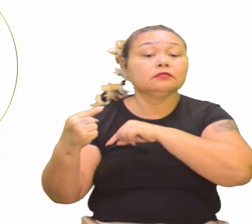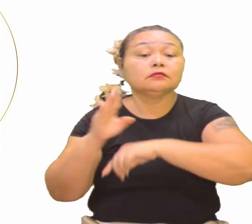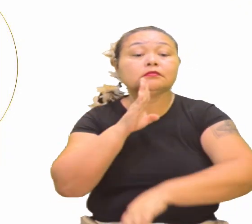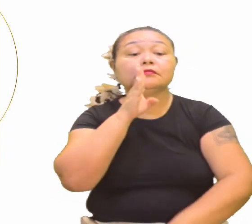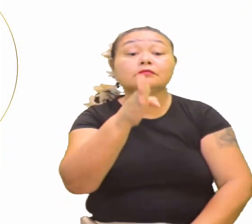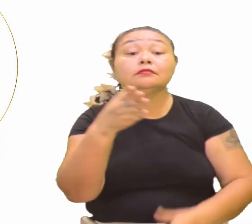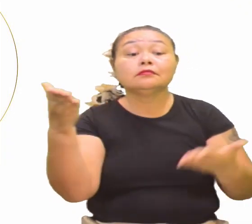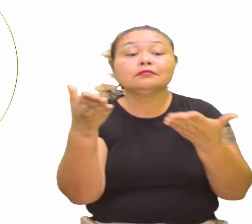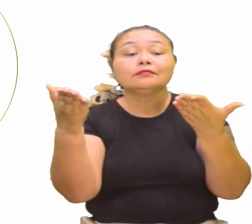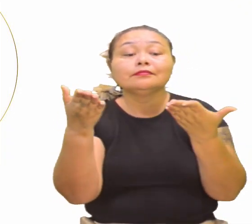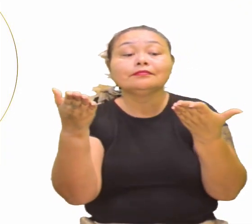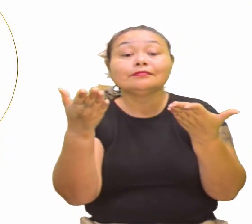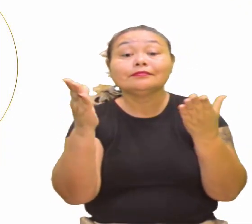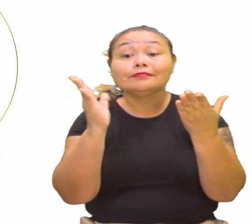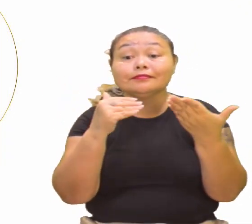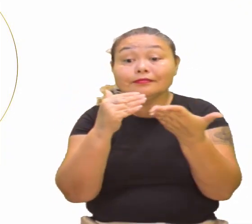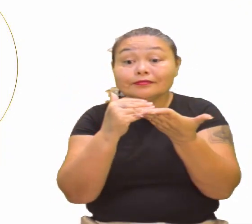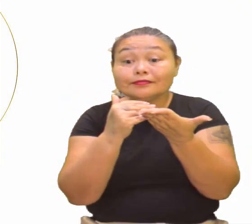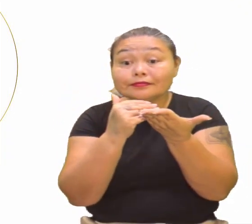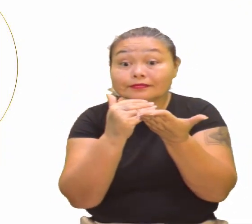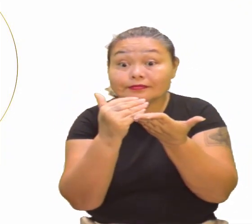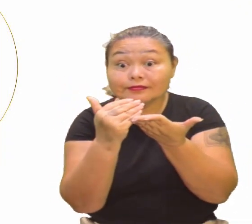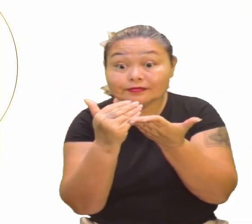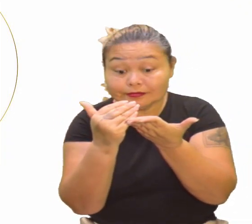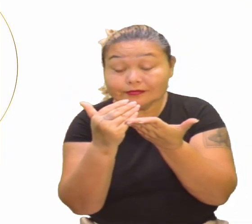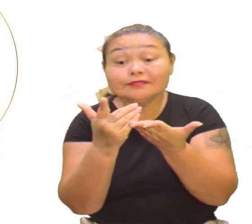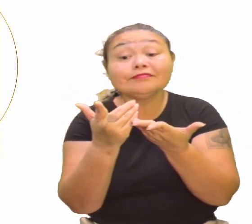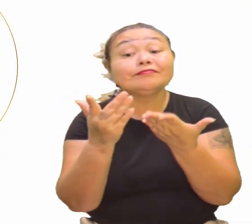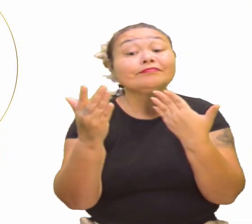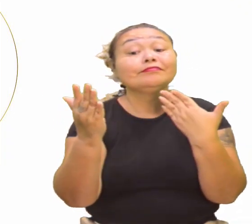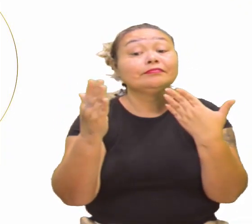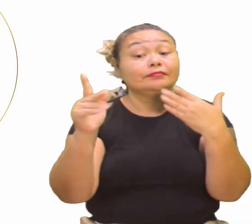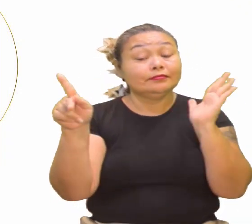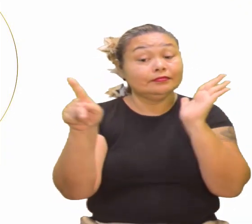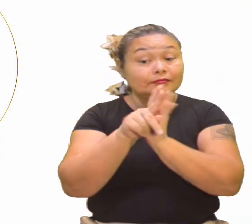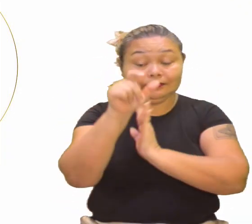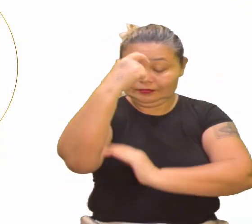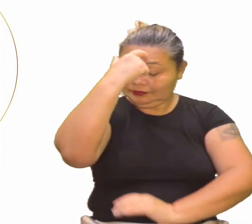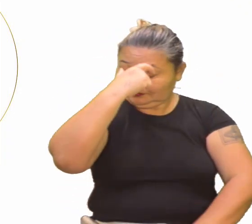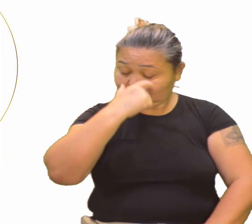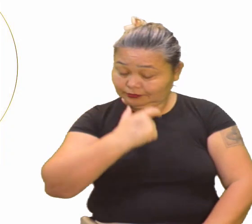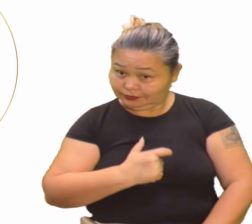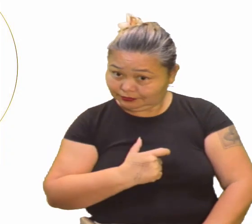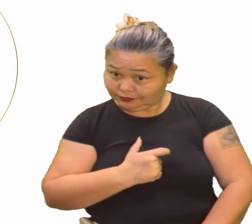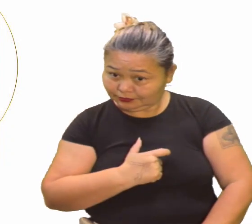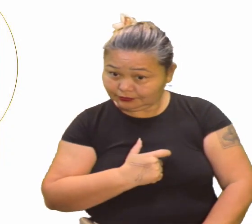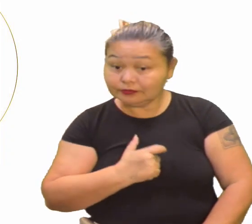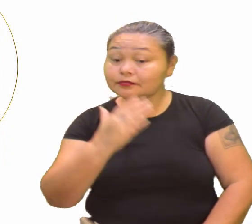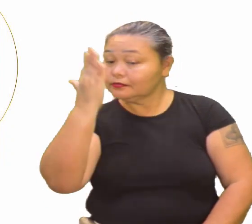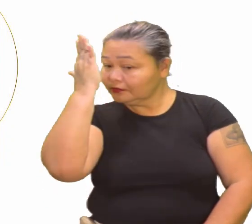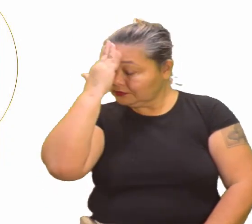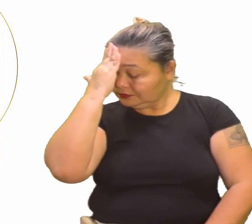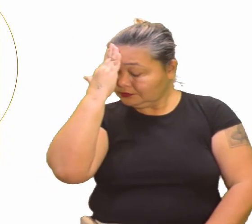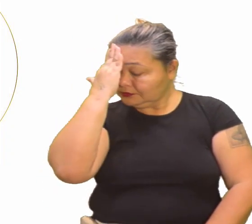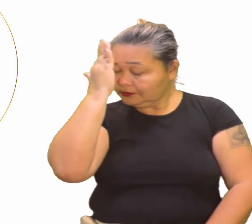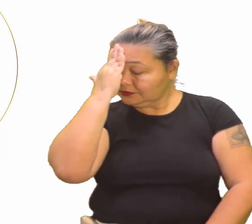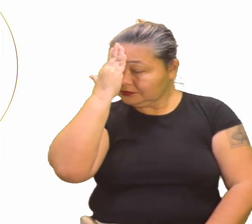centralidade agora se coloca na iniciativa humana, na vida ativa de um sujeito que sabe